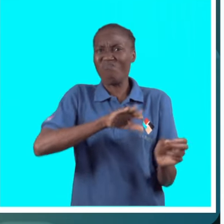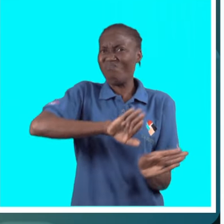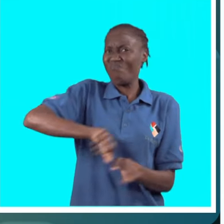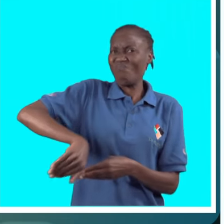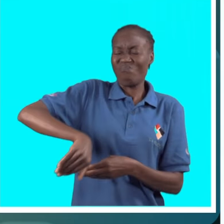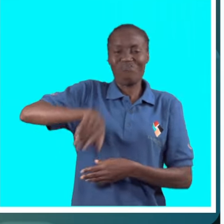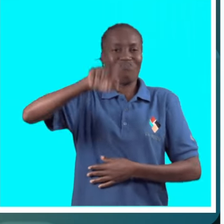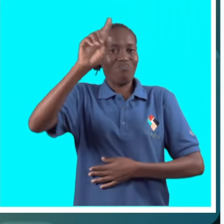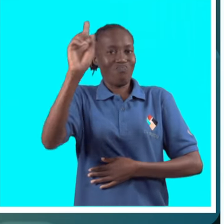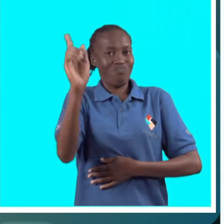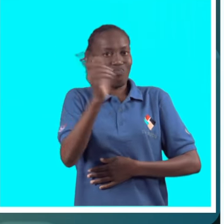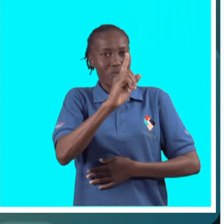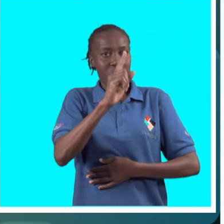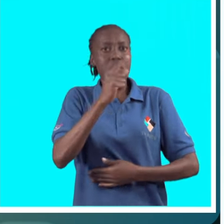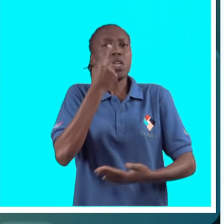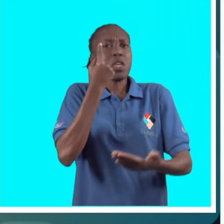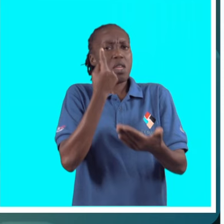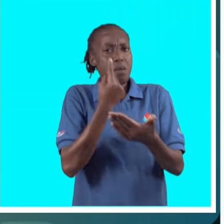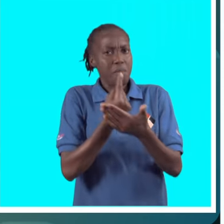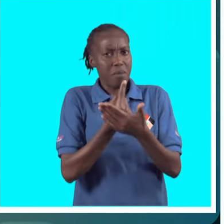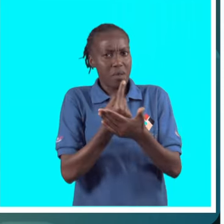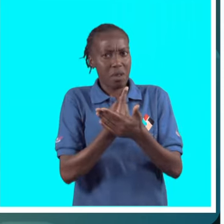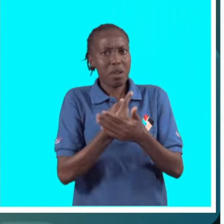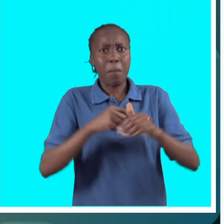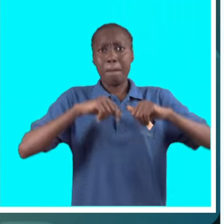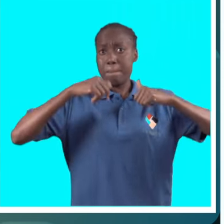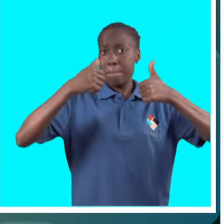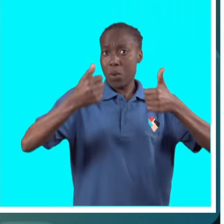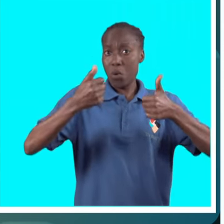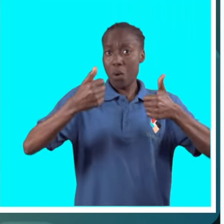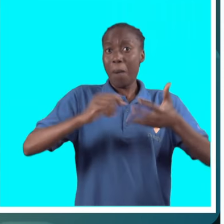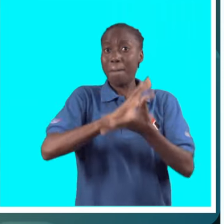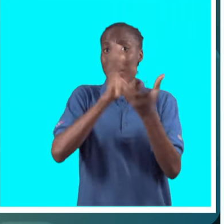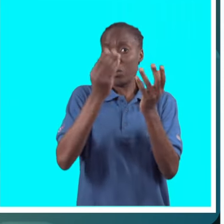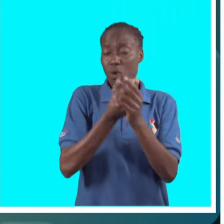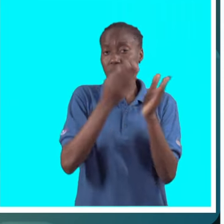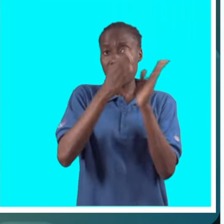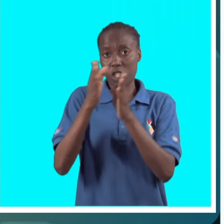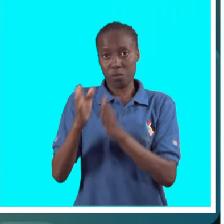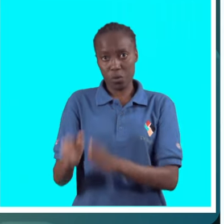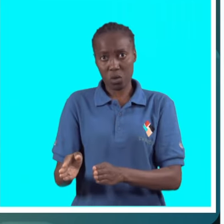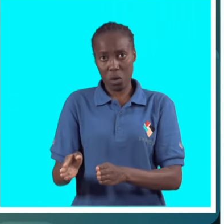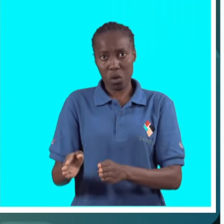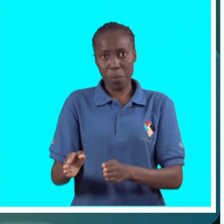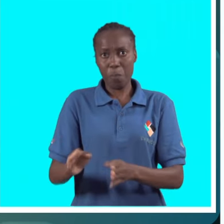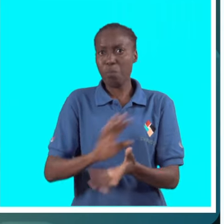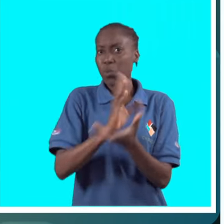uma ferramenta muito boa para todo o ser humano, para toda a sociedade.